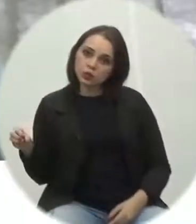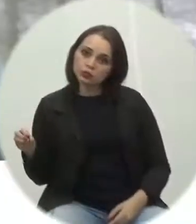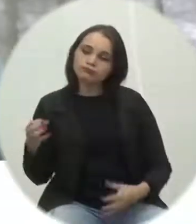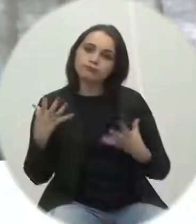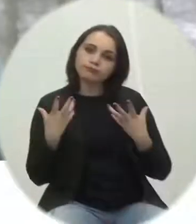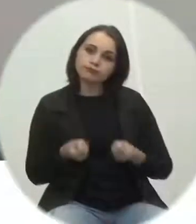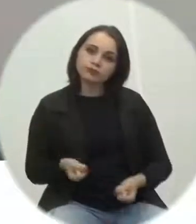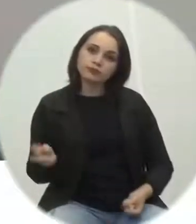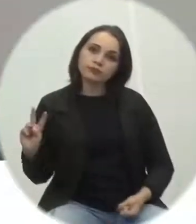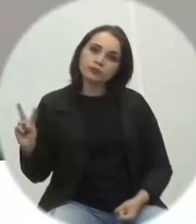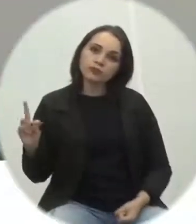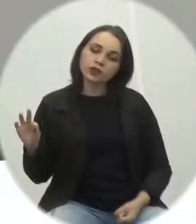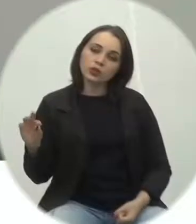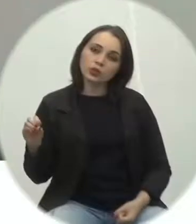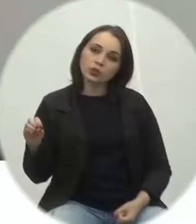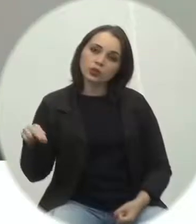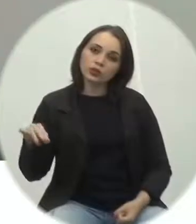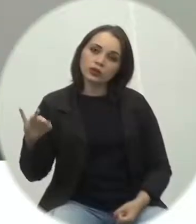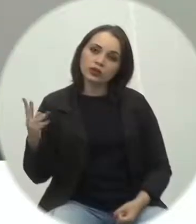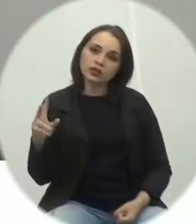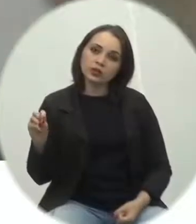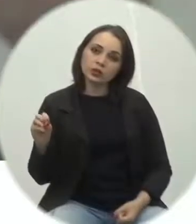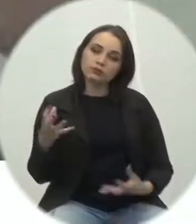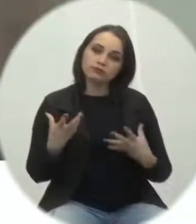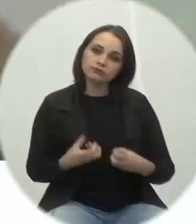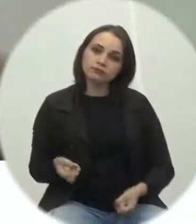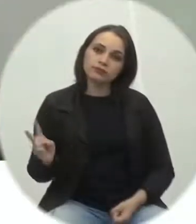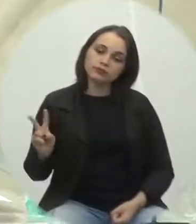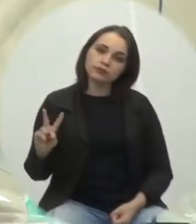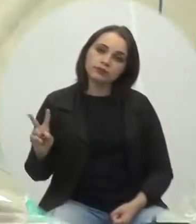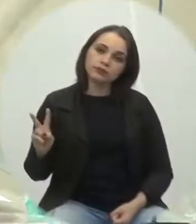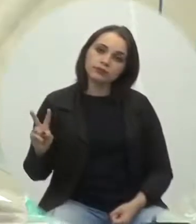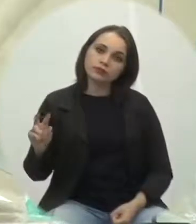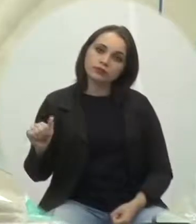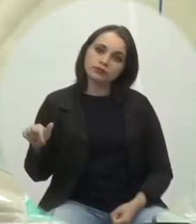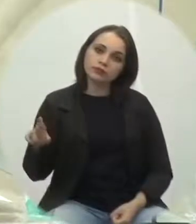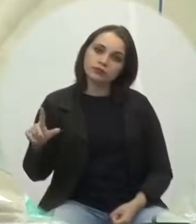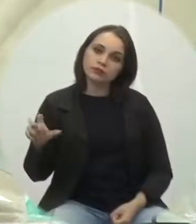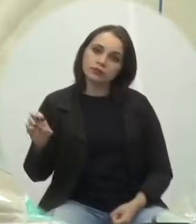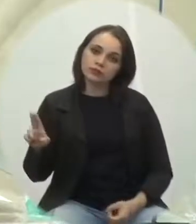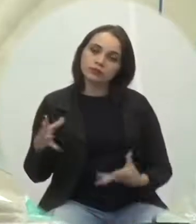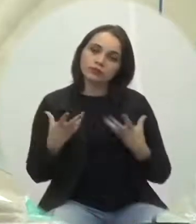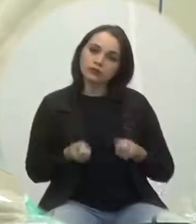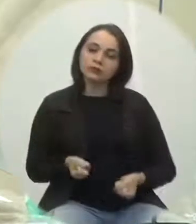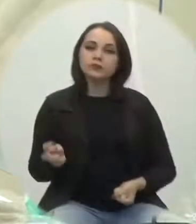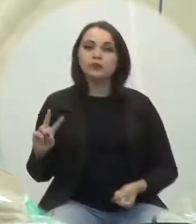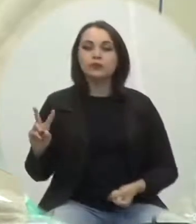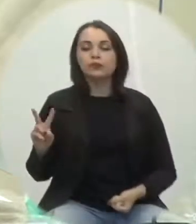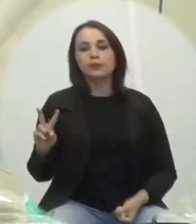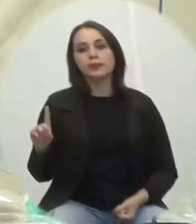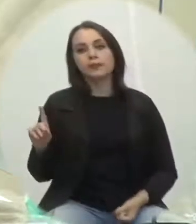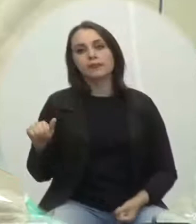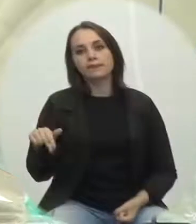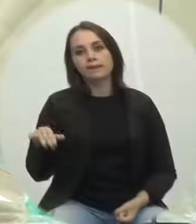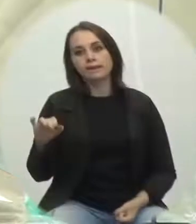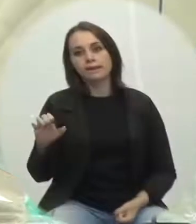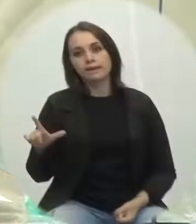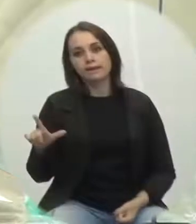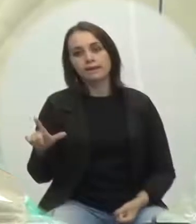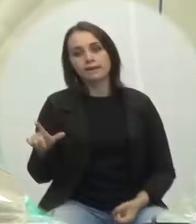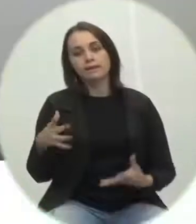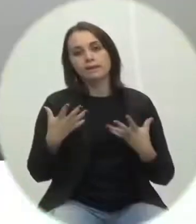Favorável. A favor, vereador Torinho da Saúde. Favorável. A favor, vereadora Lilda Silveira. favor, vereador Daniel Tunis.